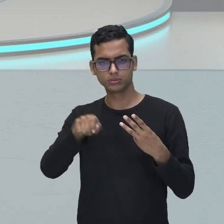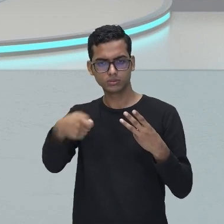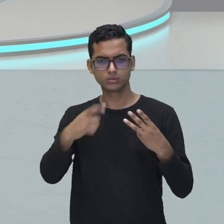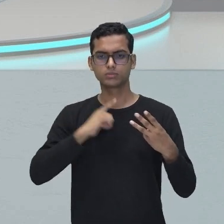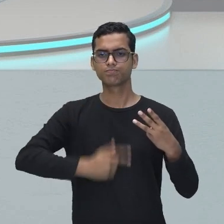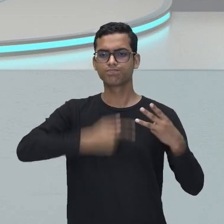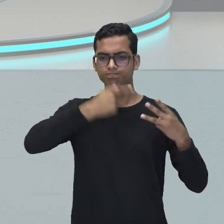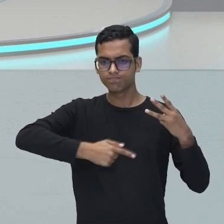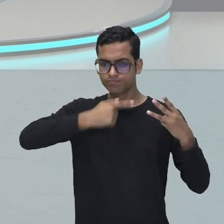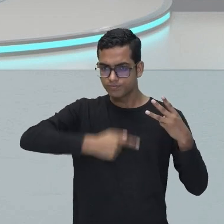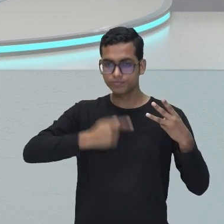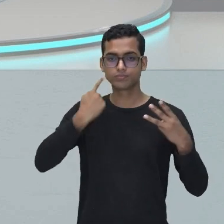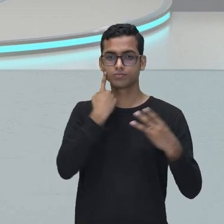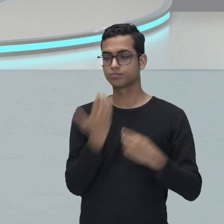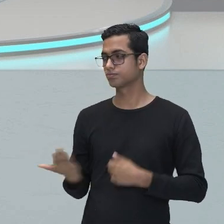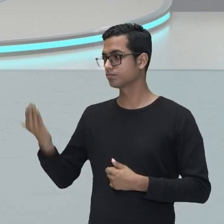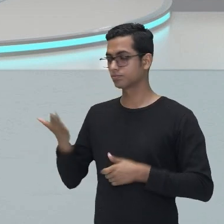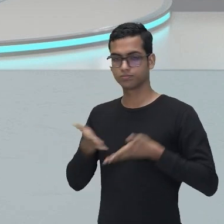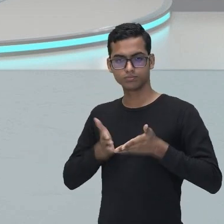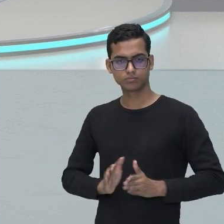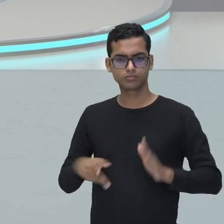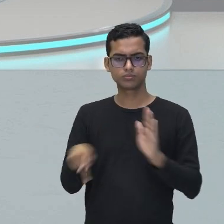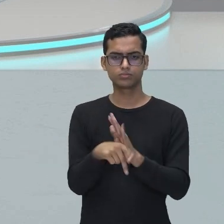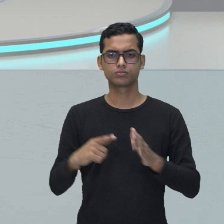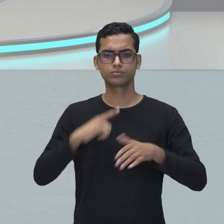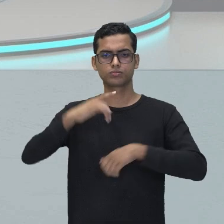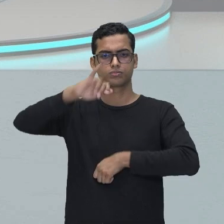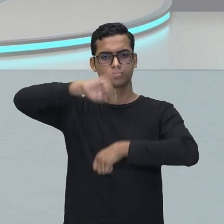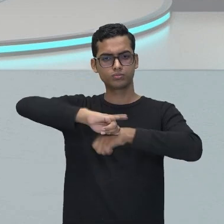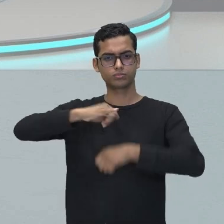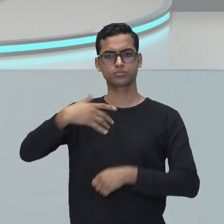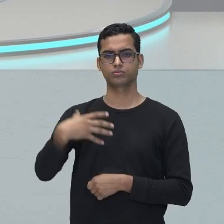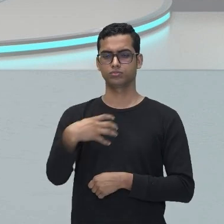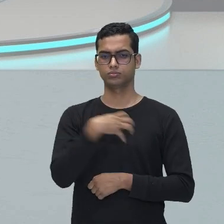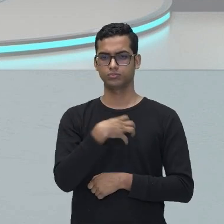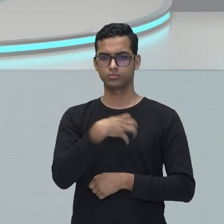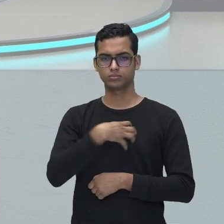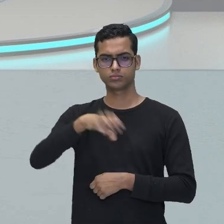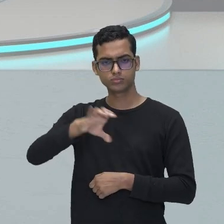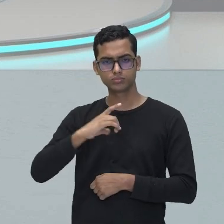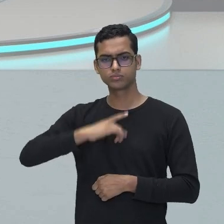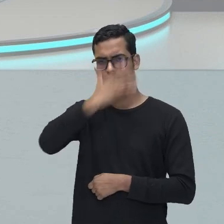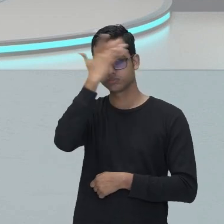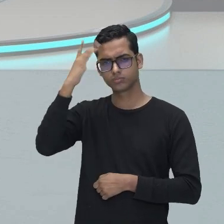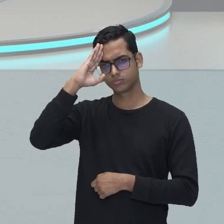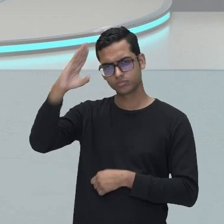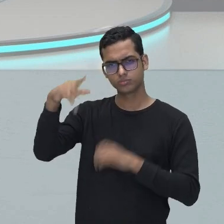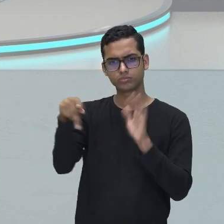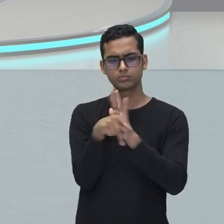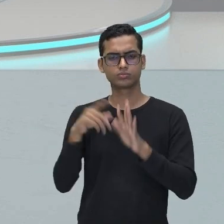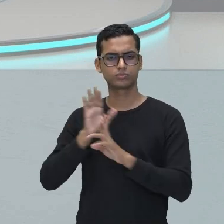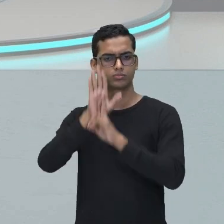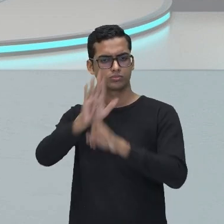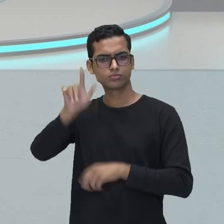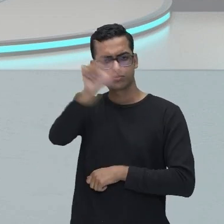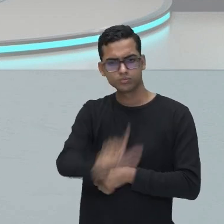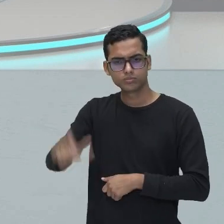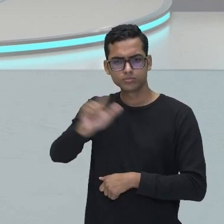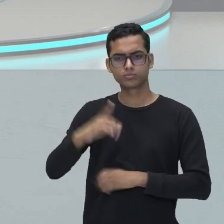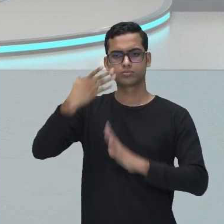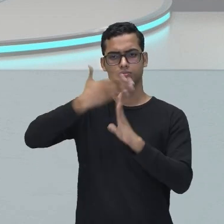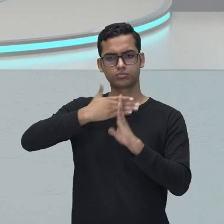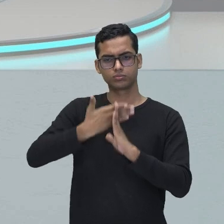de Matos. Nascido em Salvador, Gregório de Matos foi um dos maiores representantes da literatura